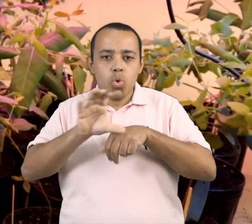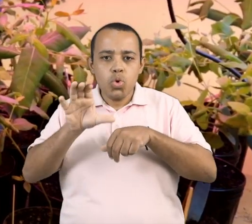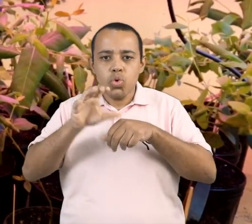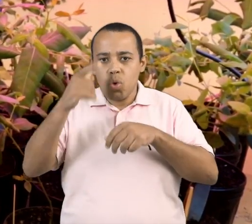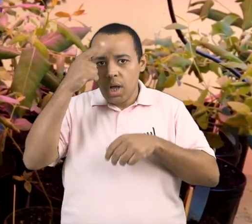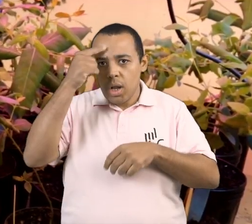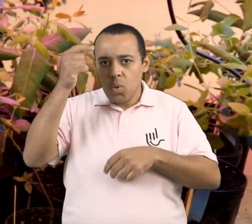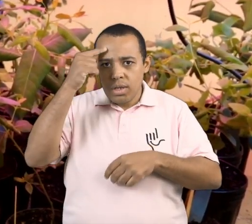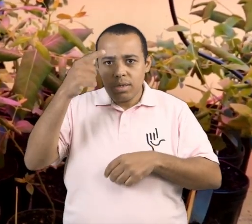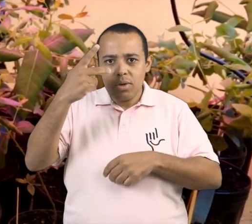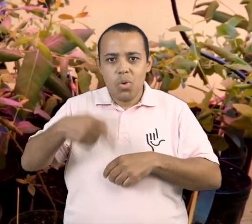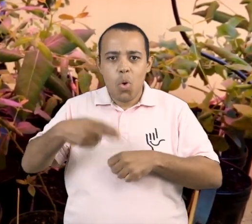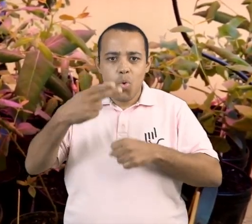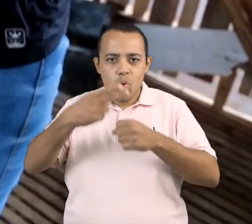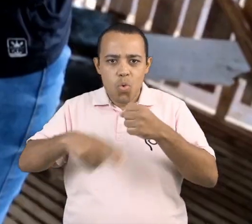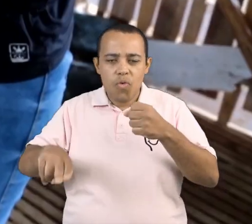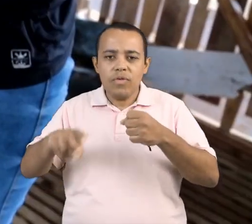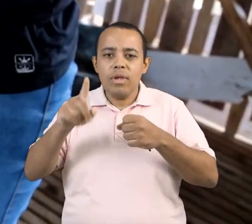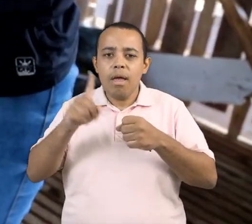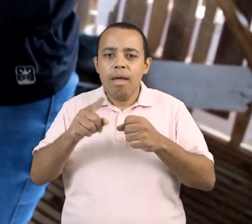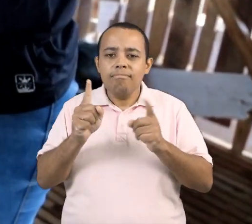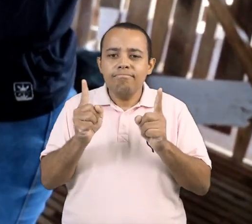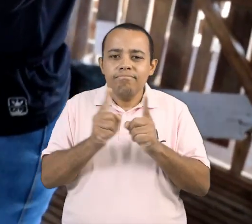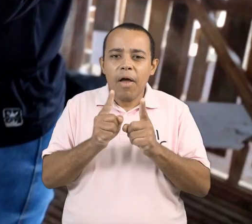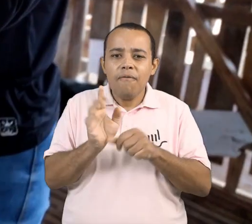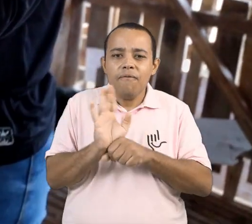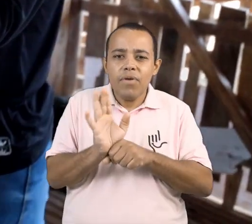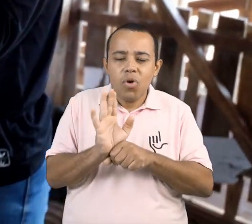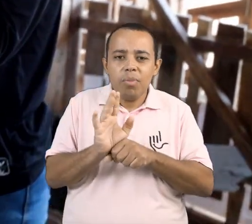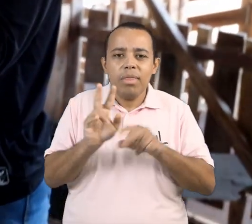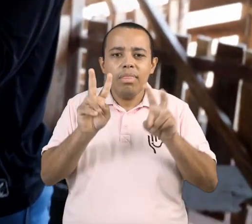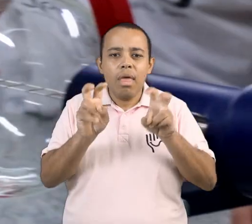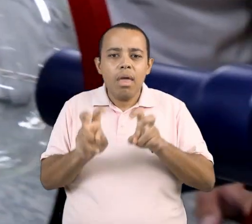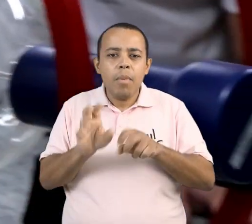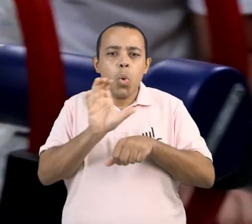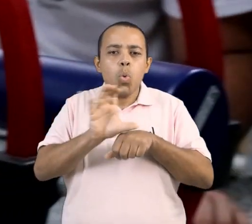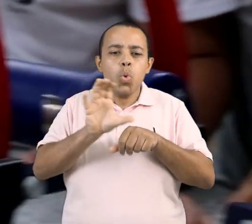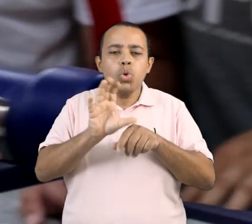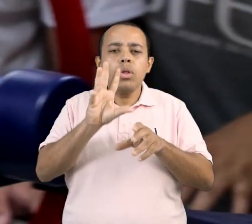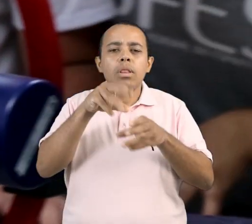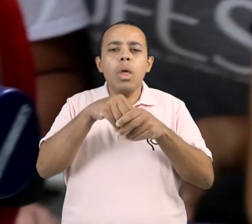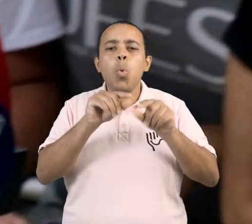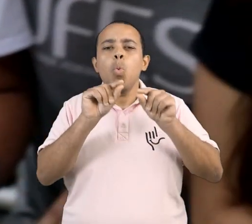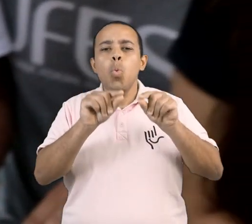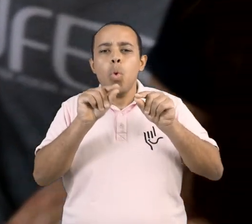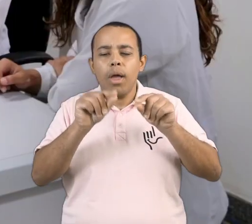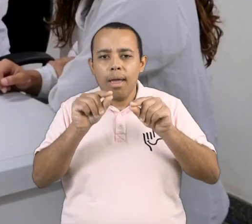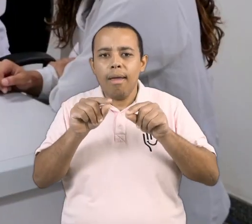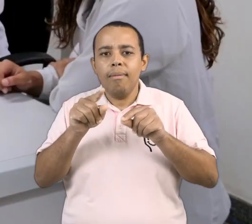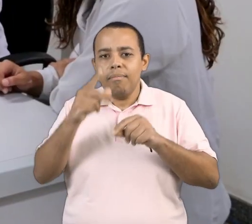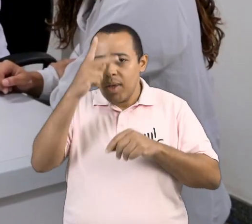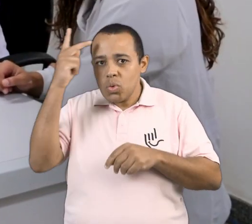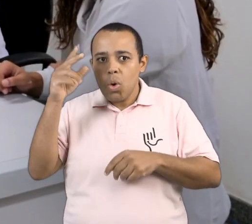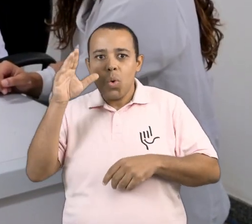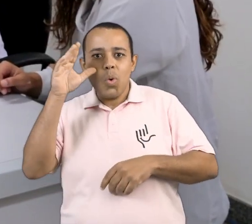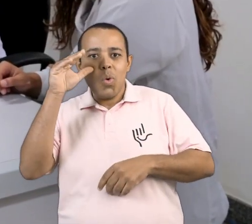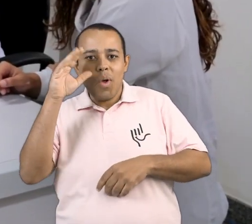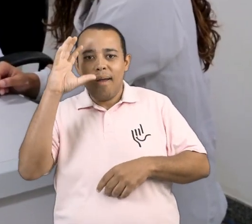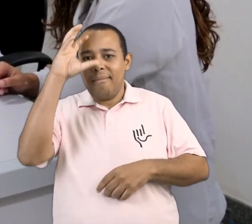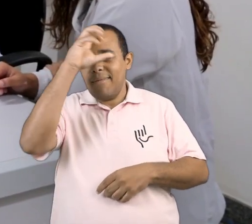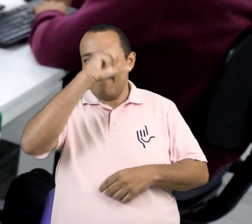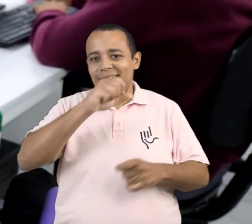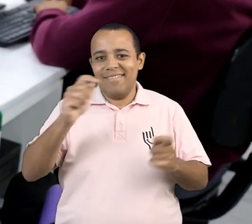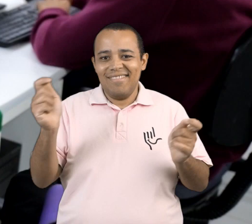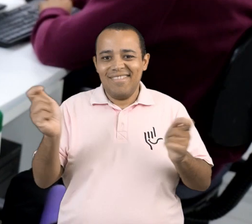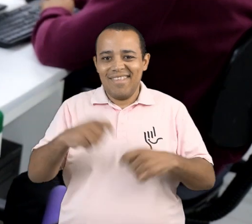graduação da UFIS. Serão pequenos vídeos sobre os cursos e as possibilidades de formação para os futuros estudantes. Por enquanto,